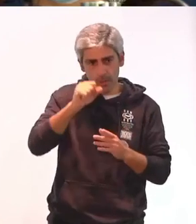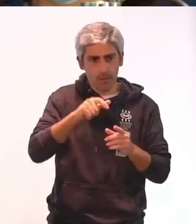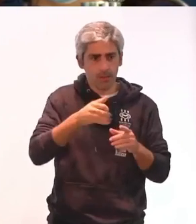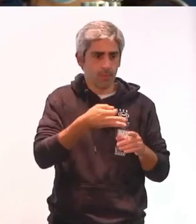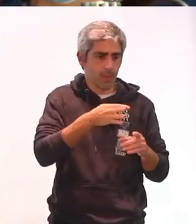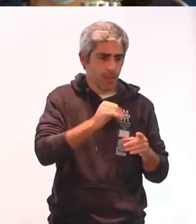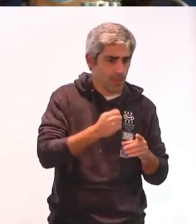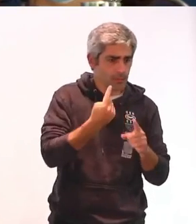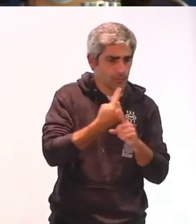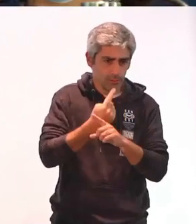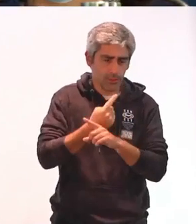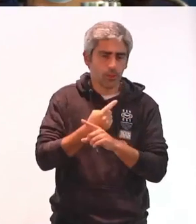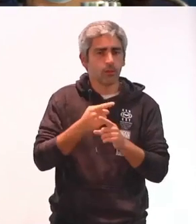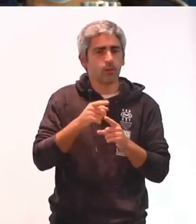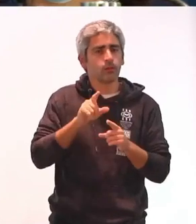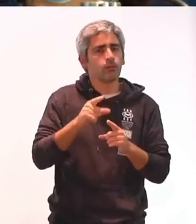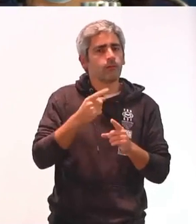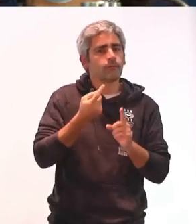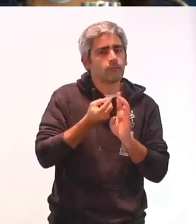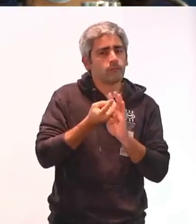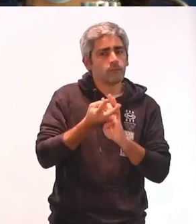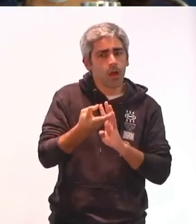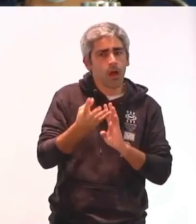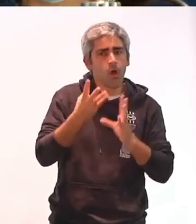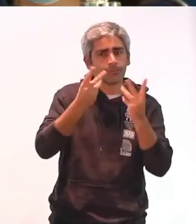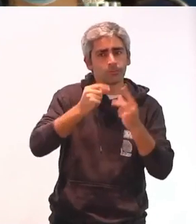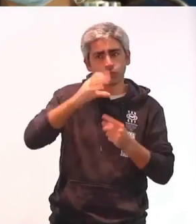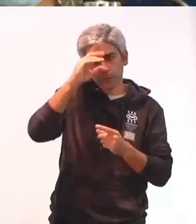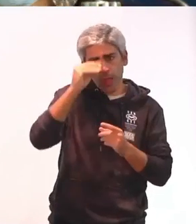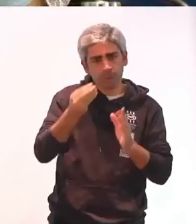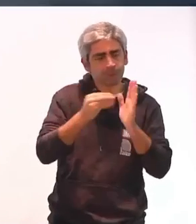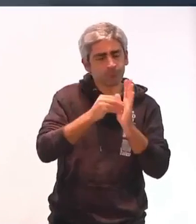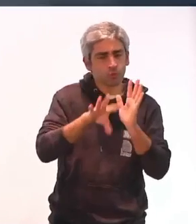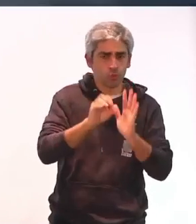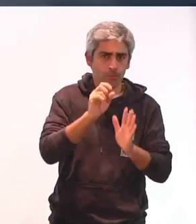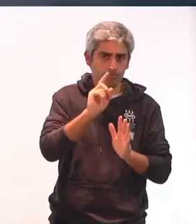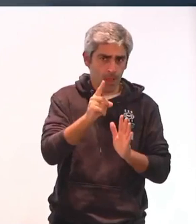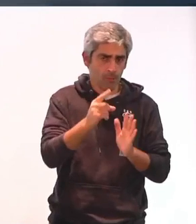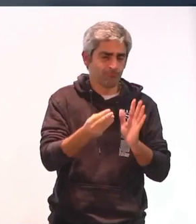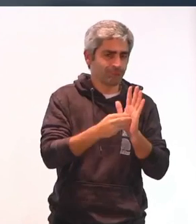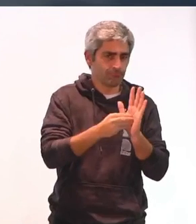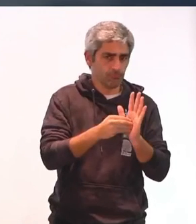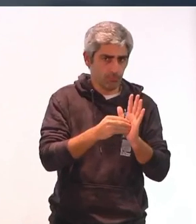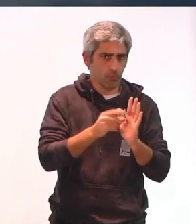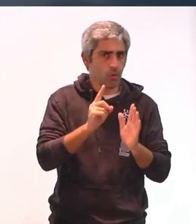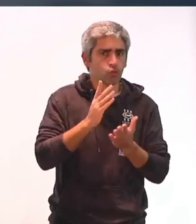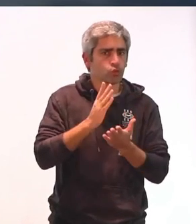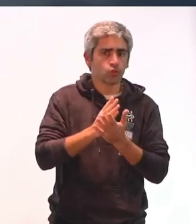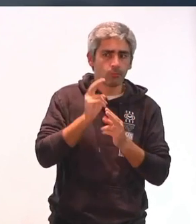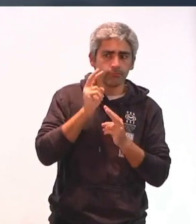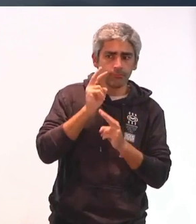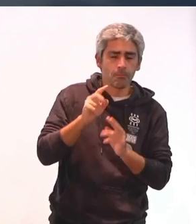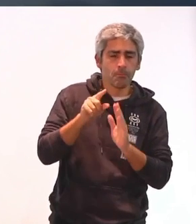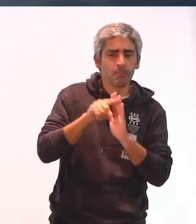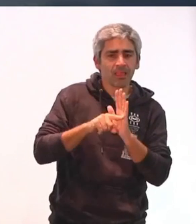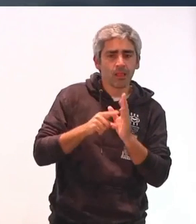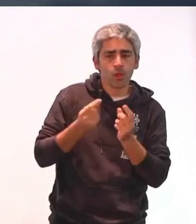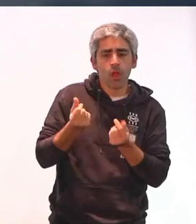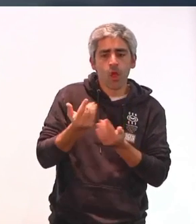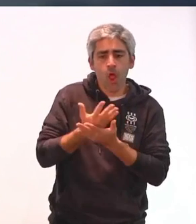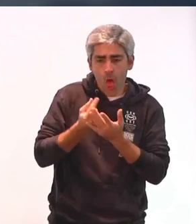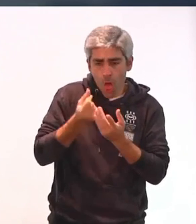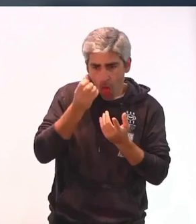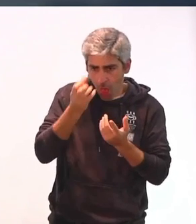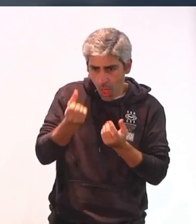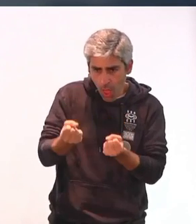Socialista a nos seus sucessivos orçamentos de Estado fazer escolhas, e escolhas que não tenham apenas em conta medidas economicistas,